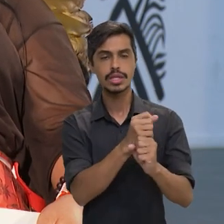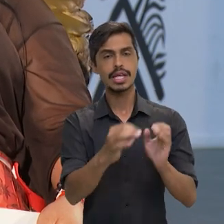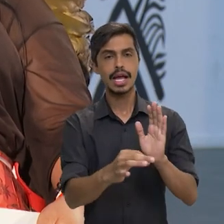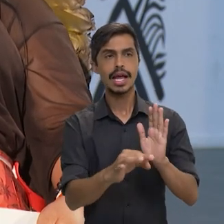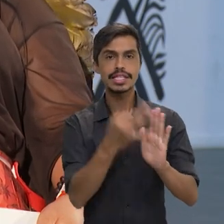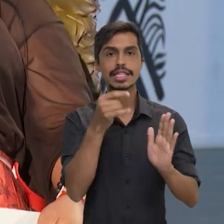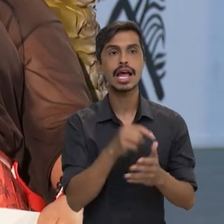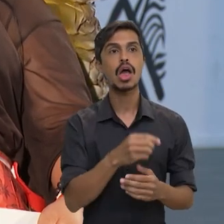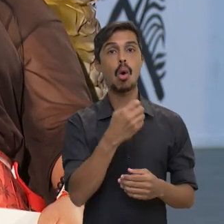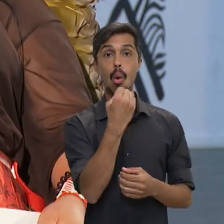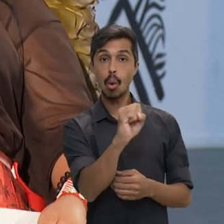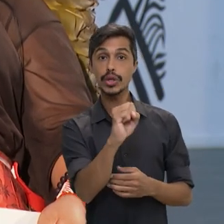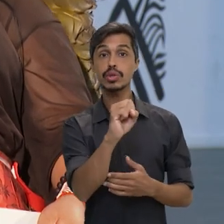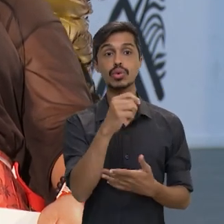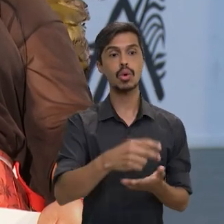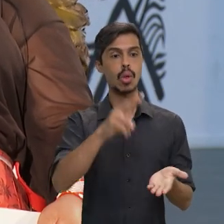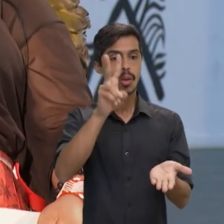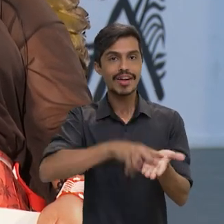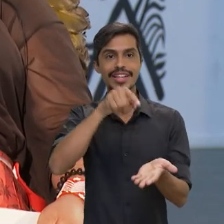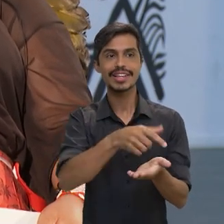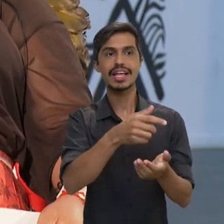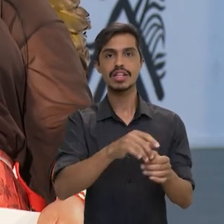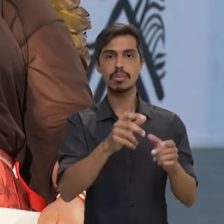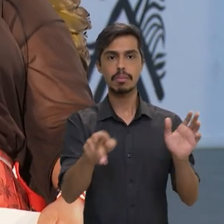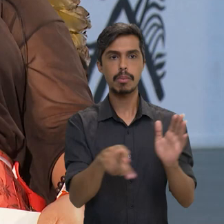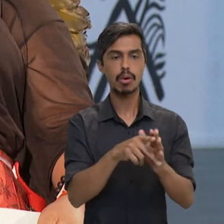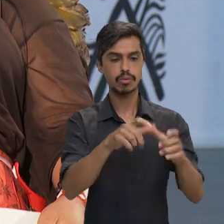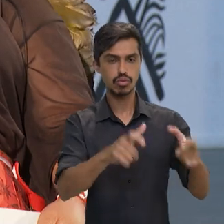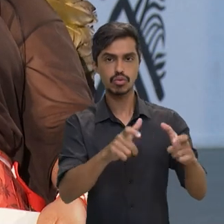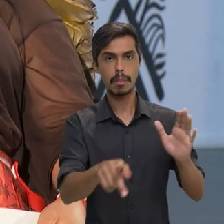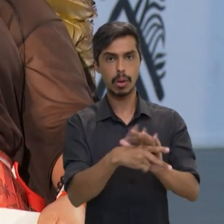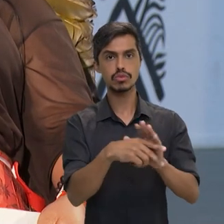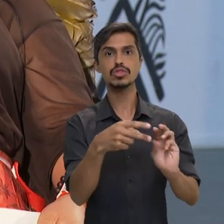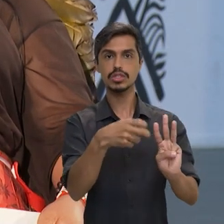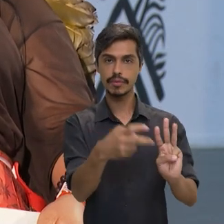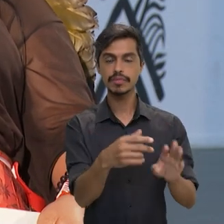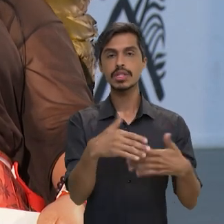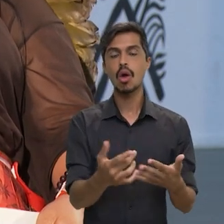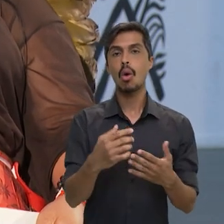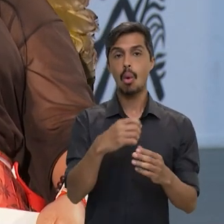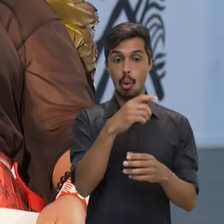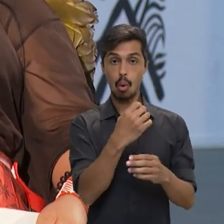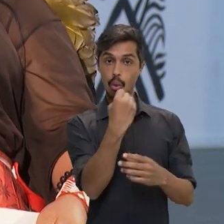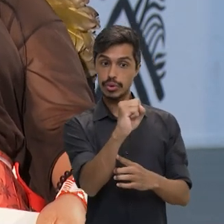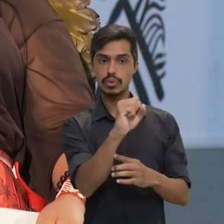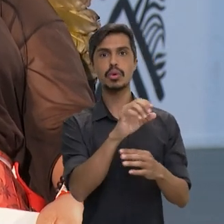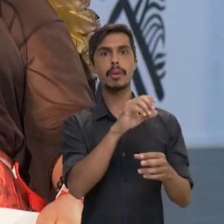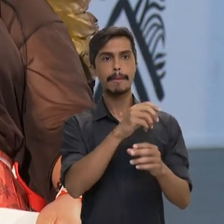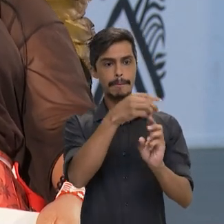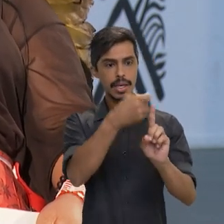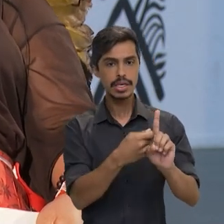demarcações de terras indígenas, né? Então, em oito meses, supera oito anos,